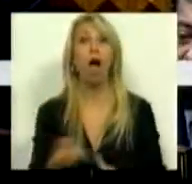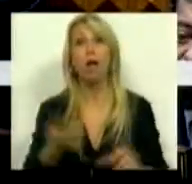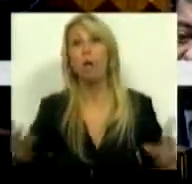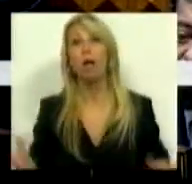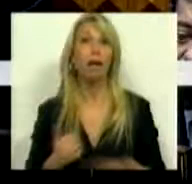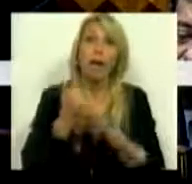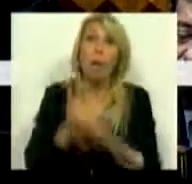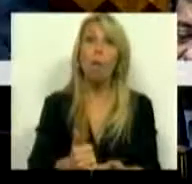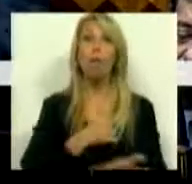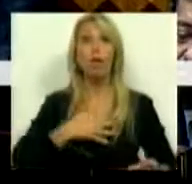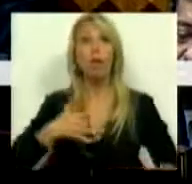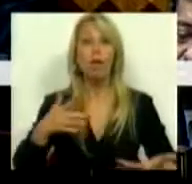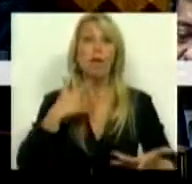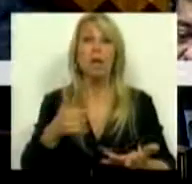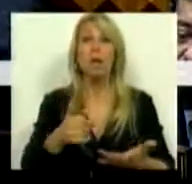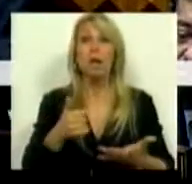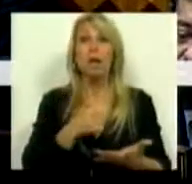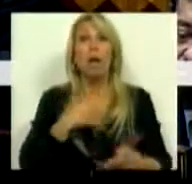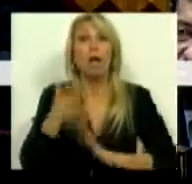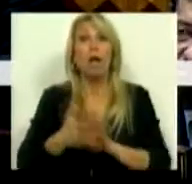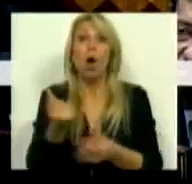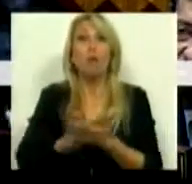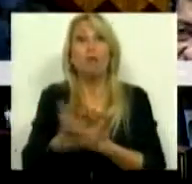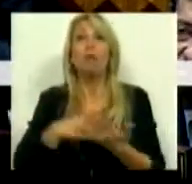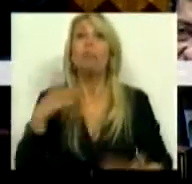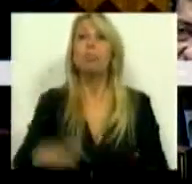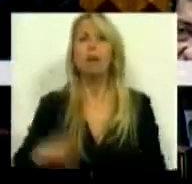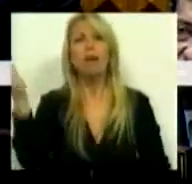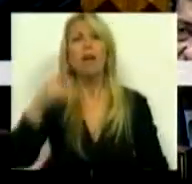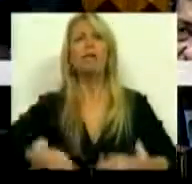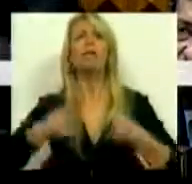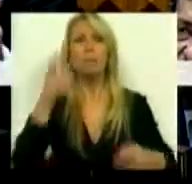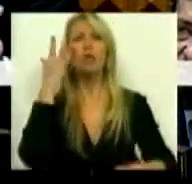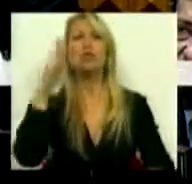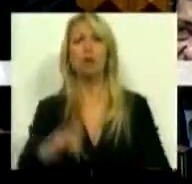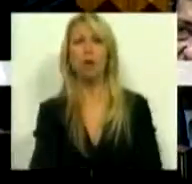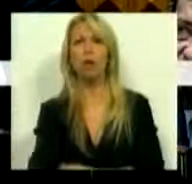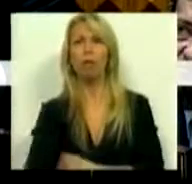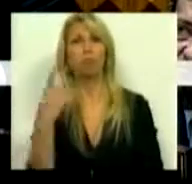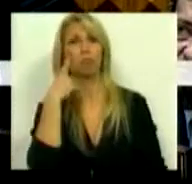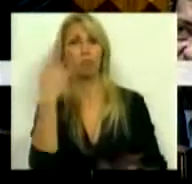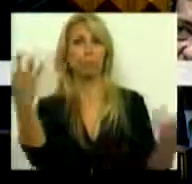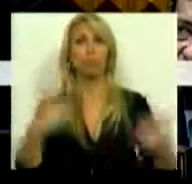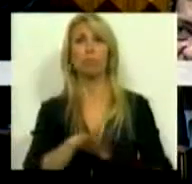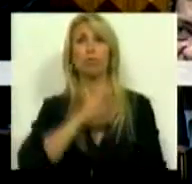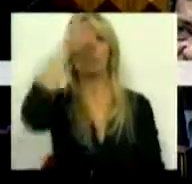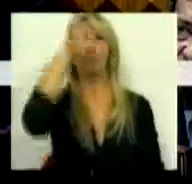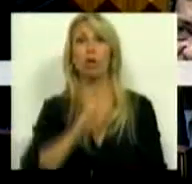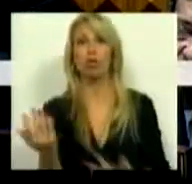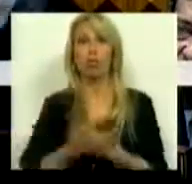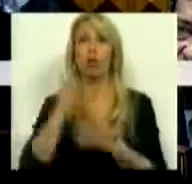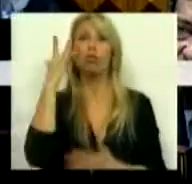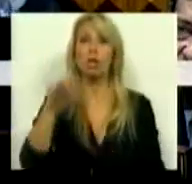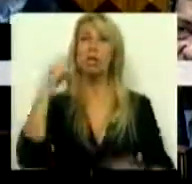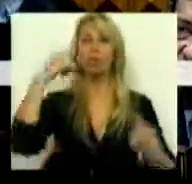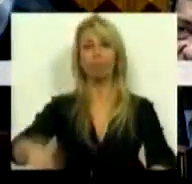Deem o investimento direto estrangeiro nenhum. É interessante notar o Sr. Ministro dos Negócios Estrangeiros, com um pouco de circunstância, anunciar 7